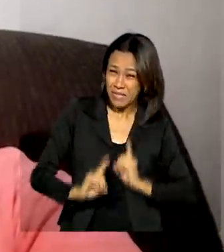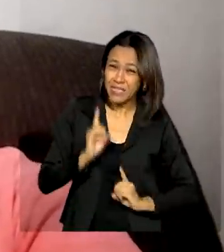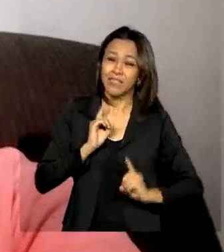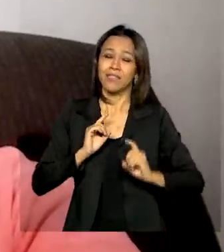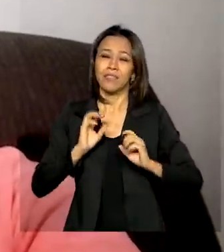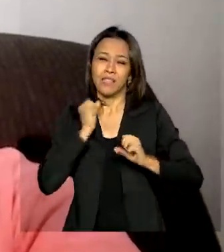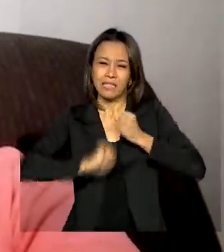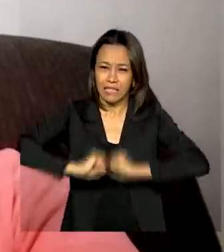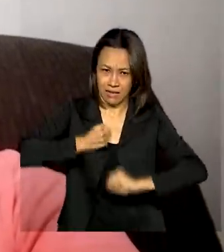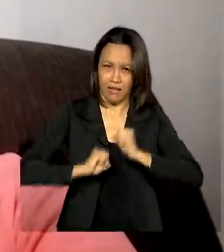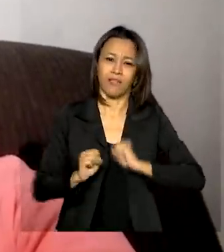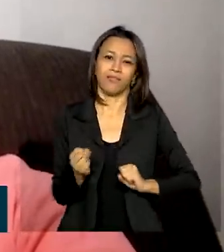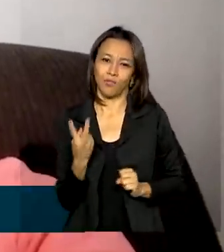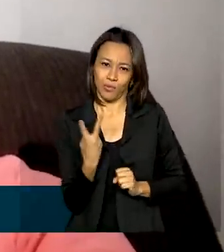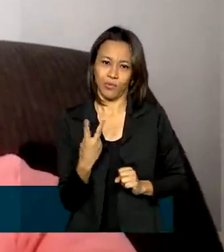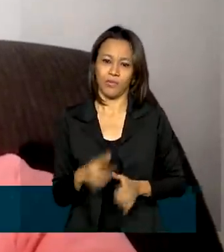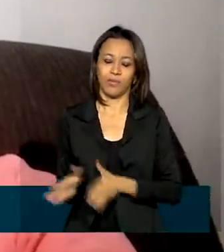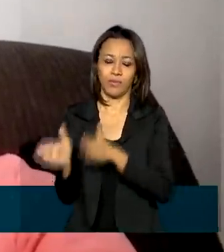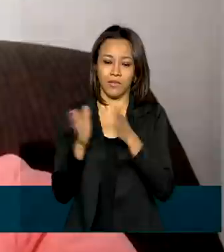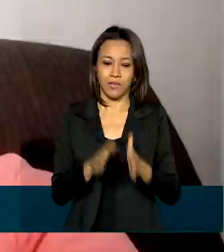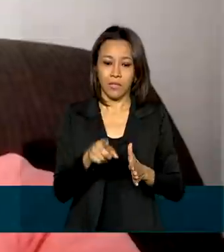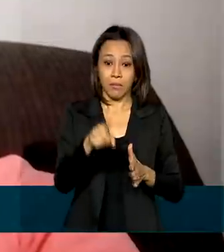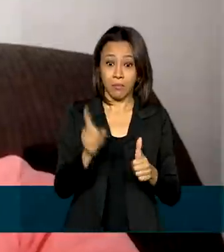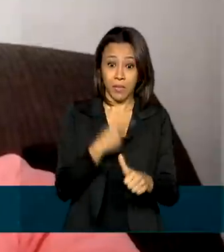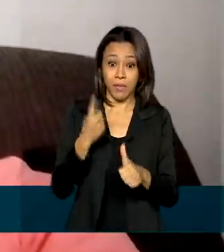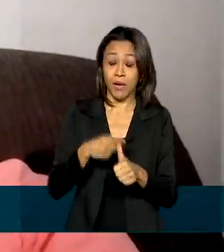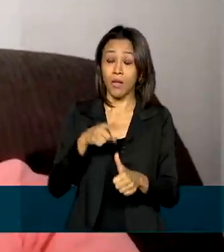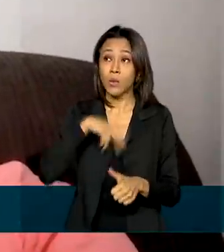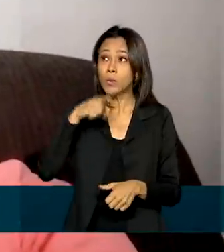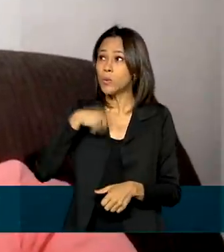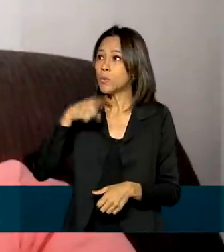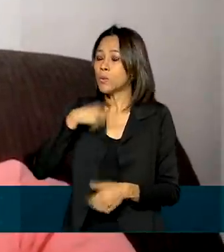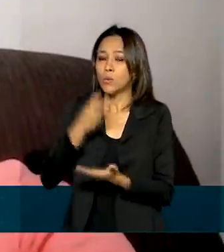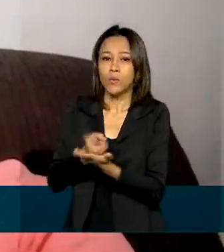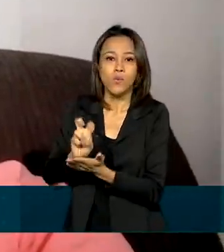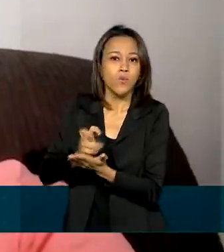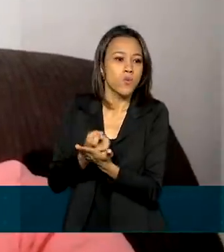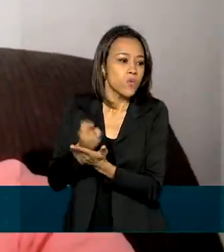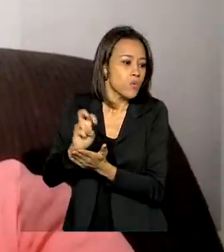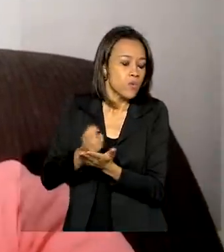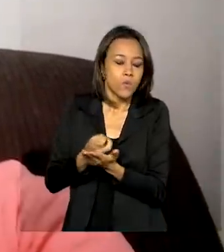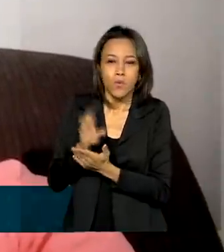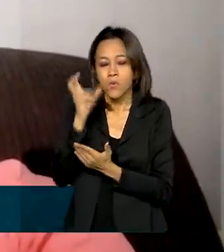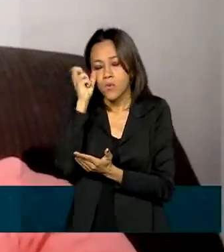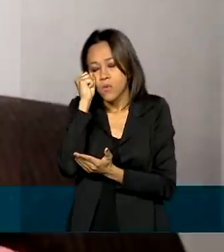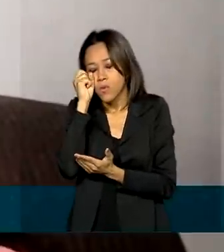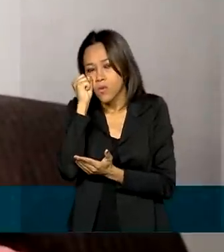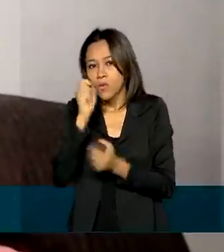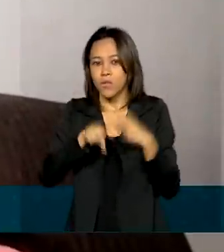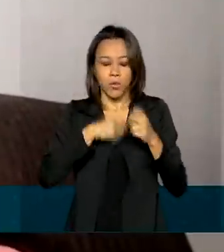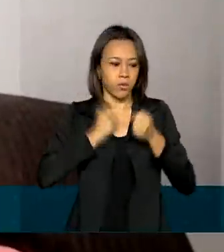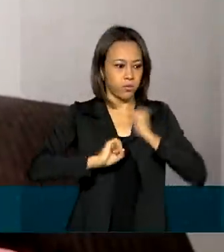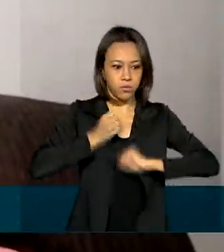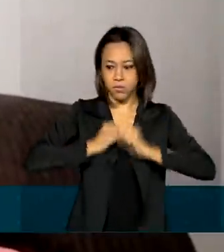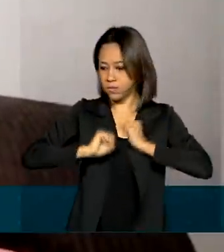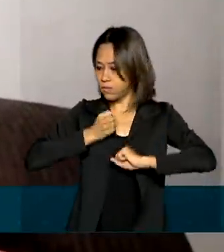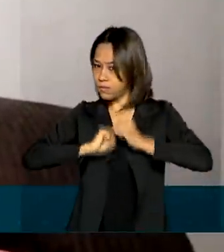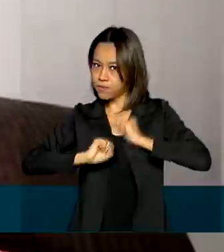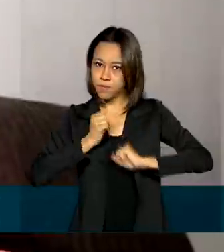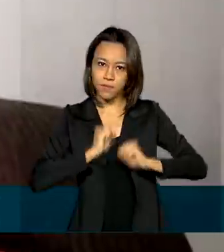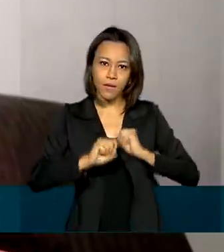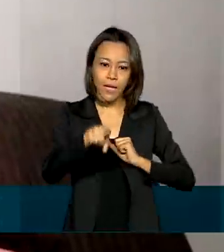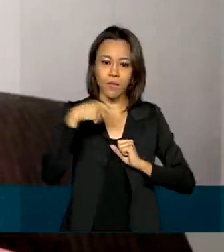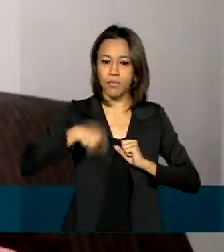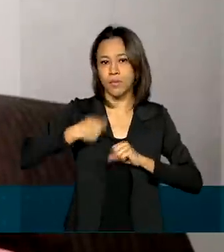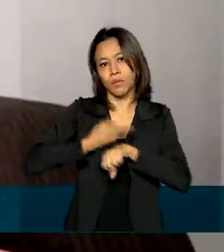Primeiro foram alterações no sono. Depois, fortes crises de ansiedade. Josélia teve que